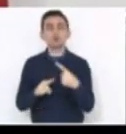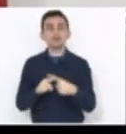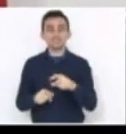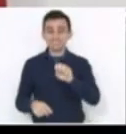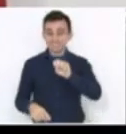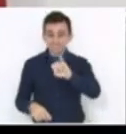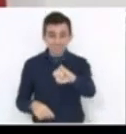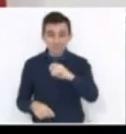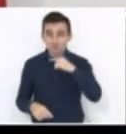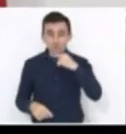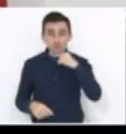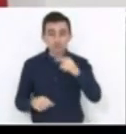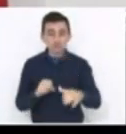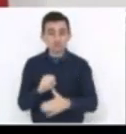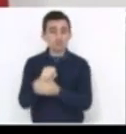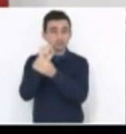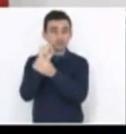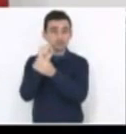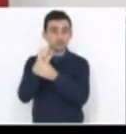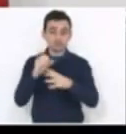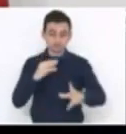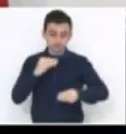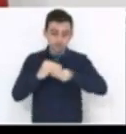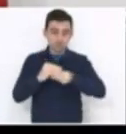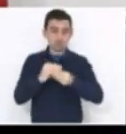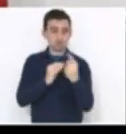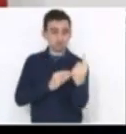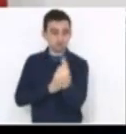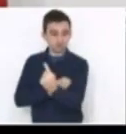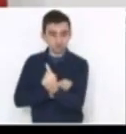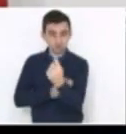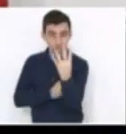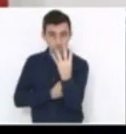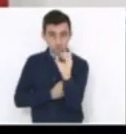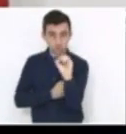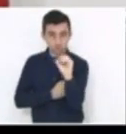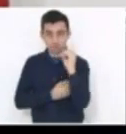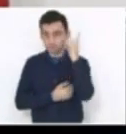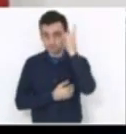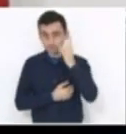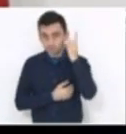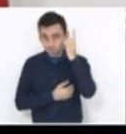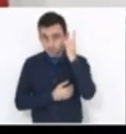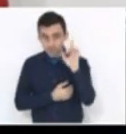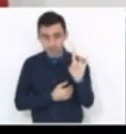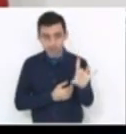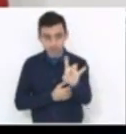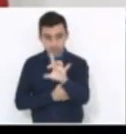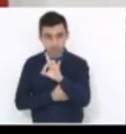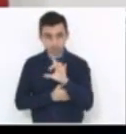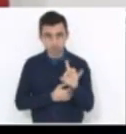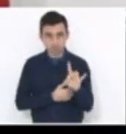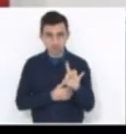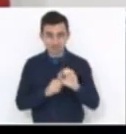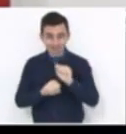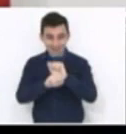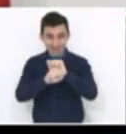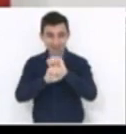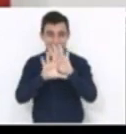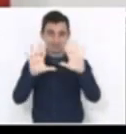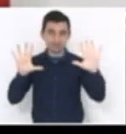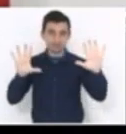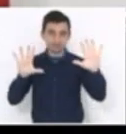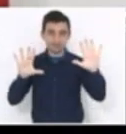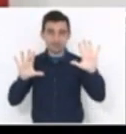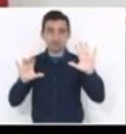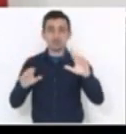garantido as emendas individualizadas aos 40 deputados, de forma transparente, com